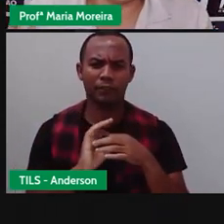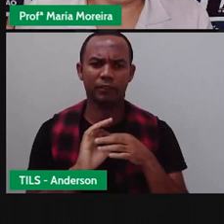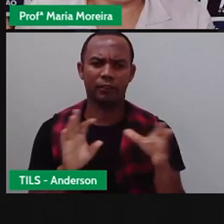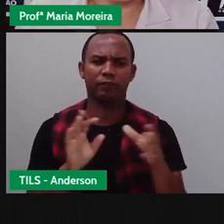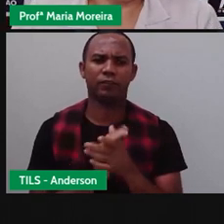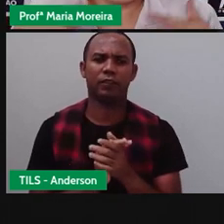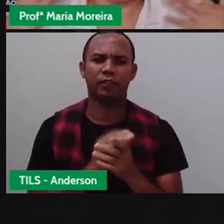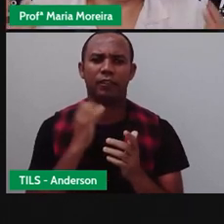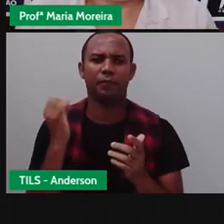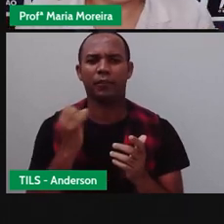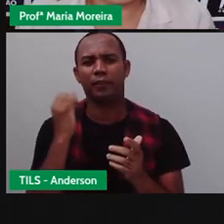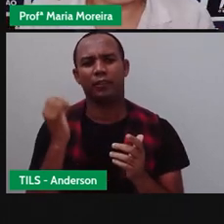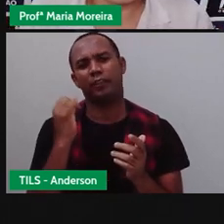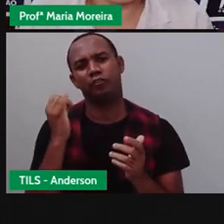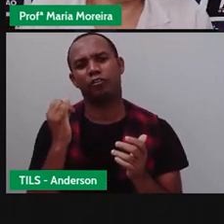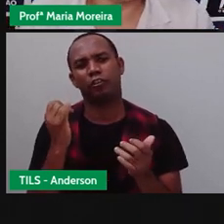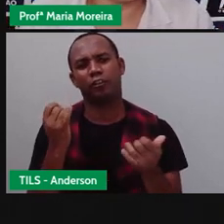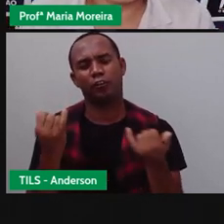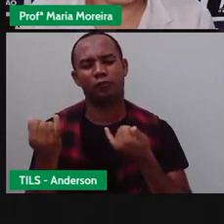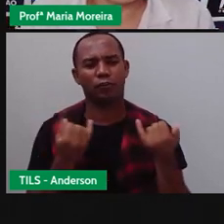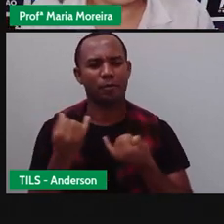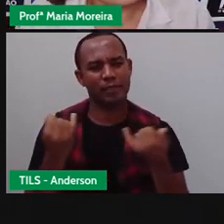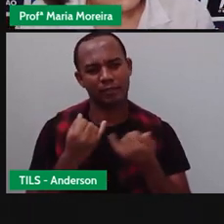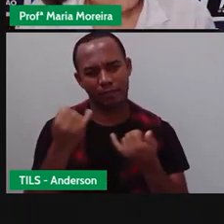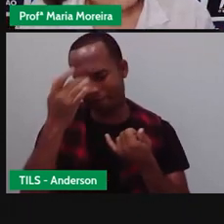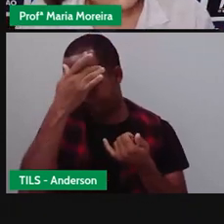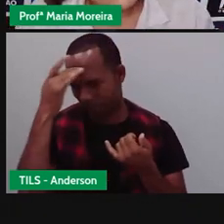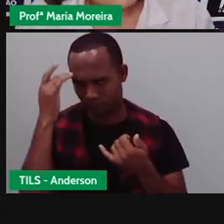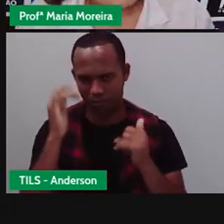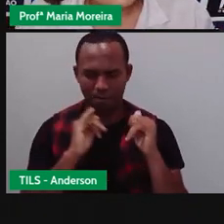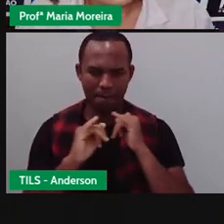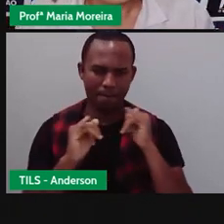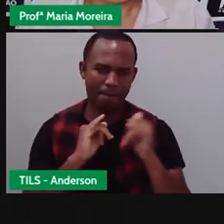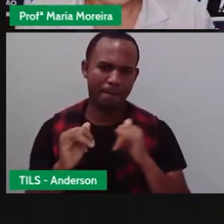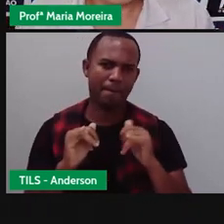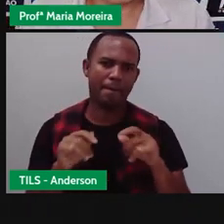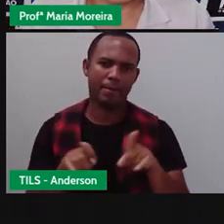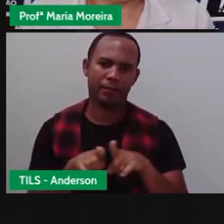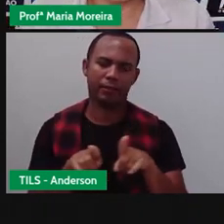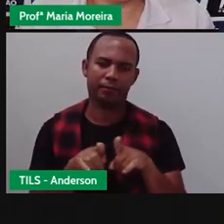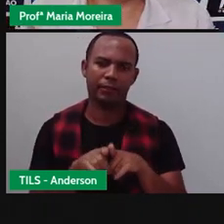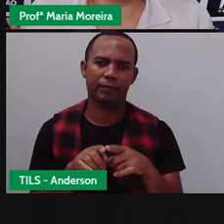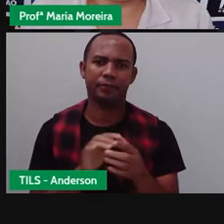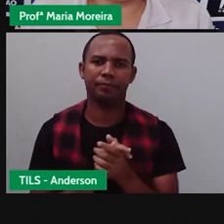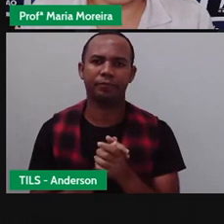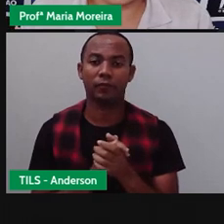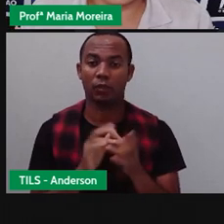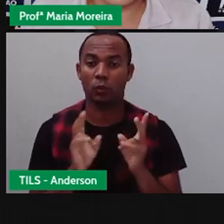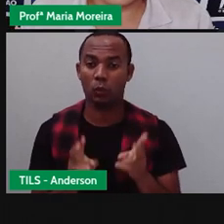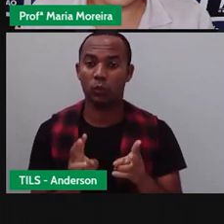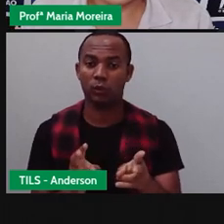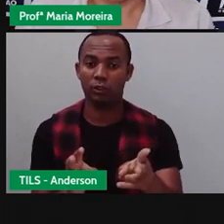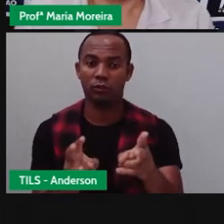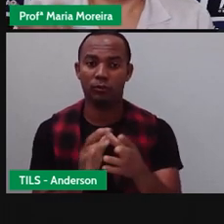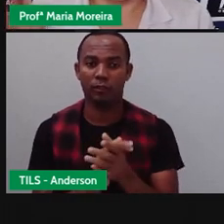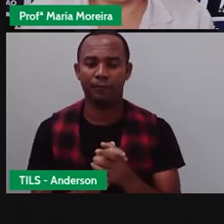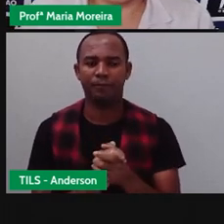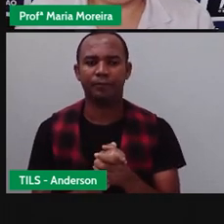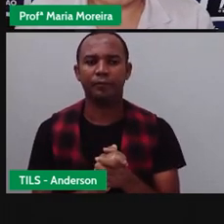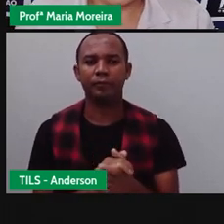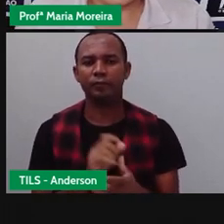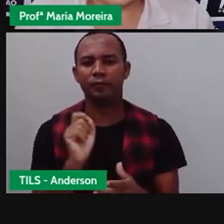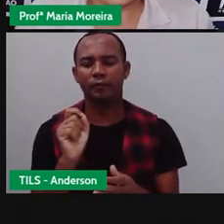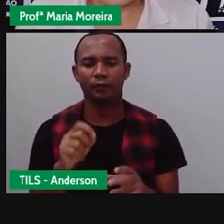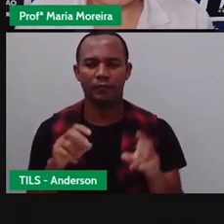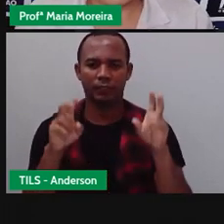o importante é que essas informações cheguem é o maior número de pessoas possíveis, certo? E vamos continuar aí, né? Com a